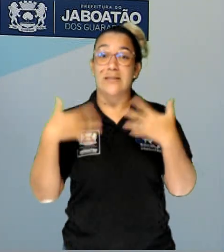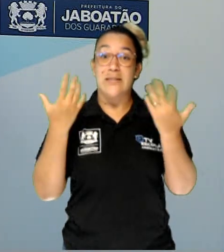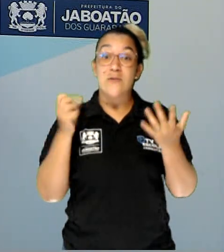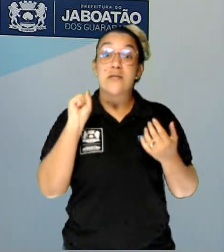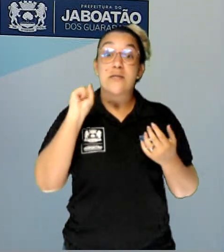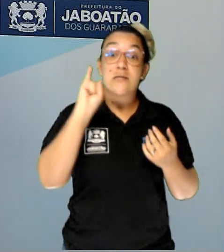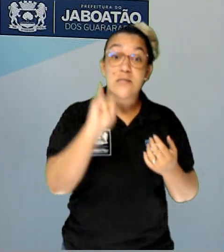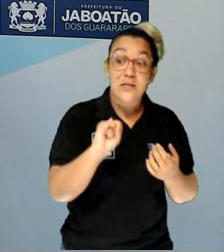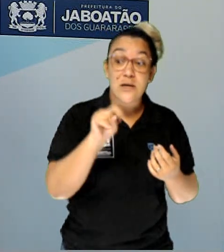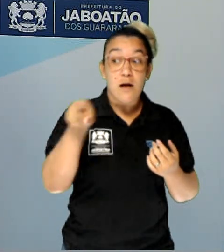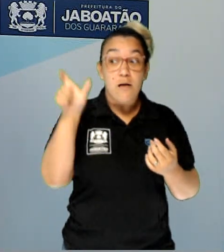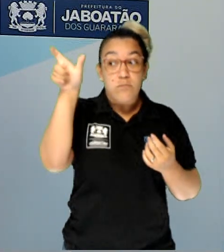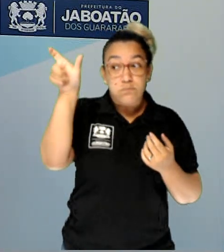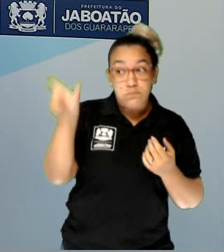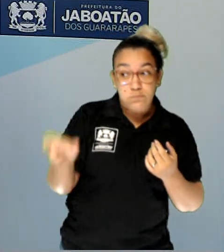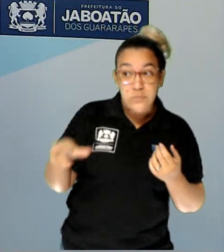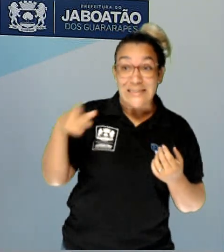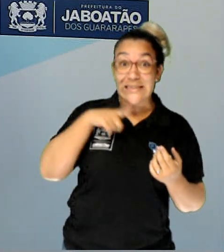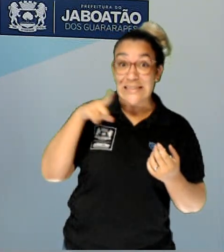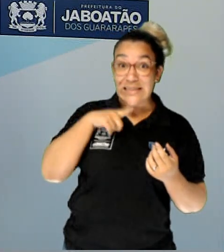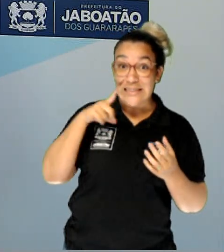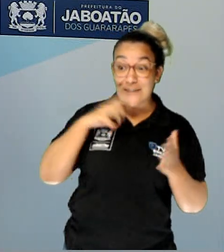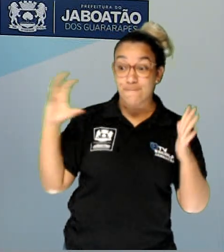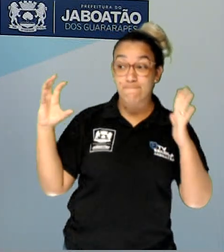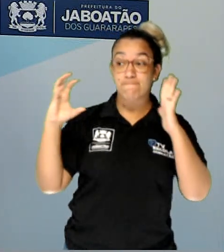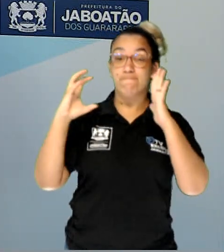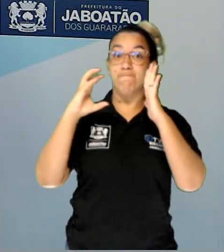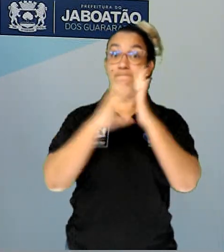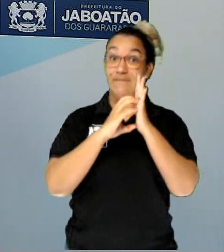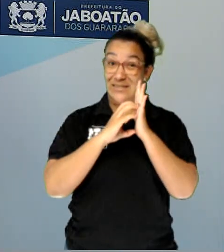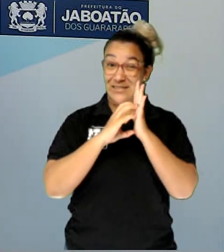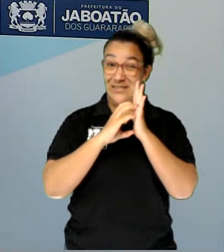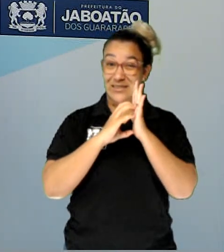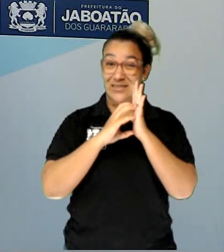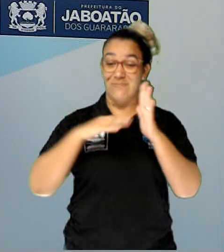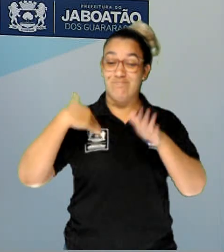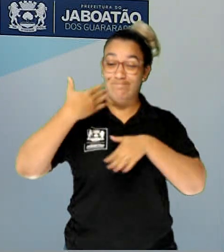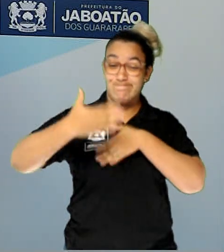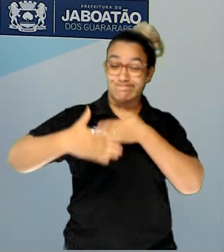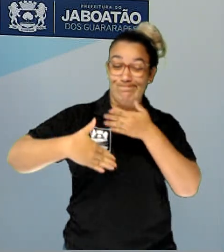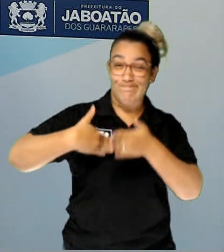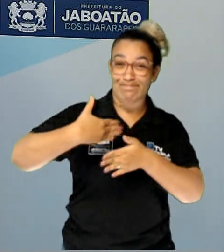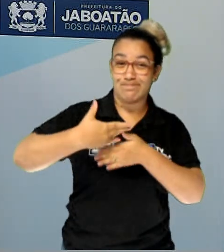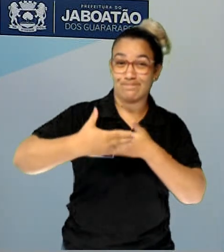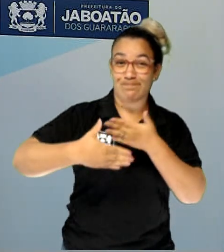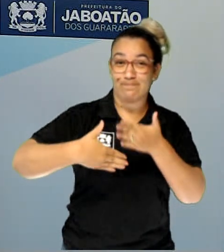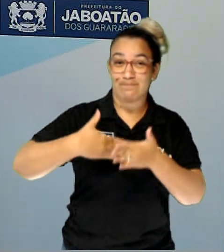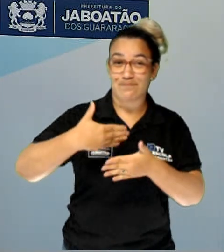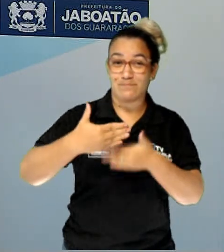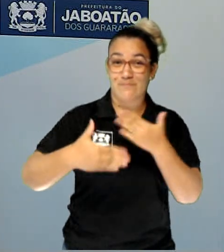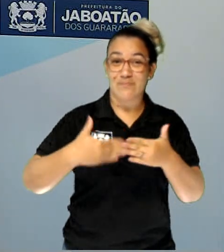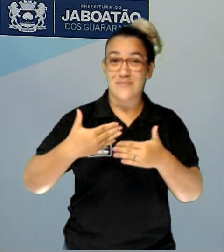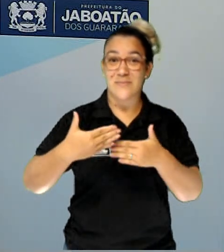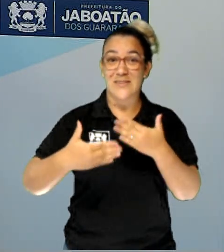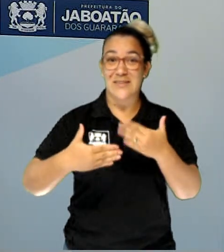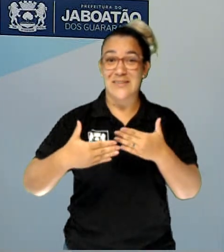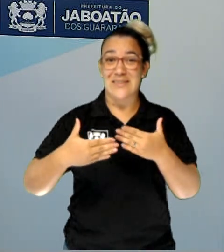se o indivíduo tem o vírus da AIDS, desenvolve a AIDS, ele vai começar a ter o quê? Uma